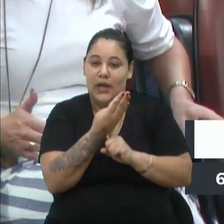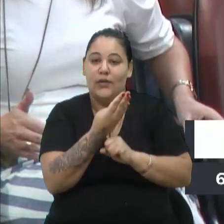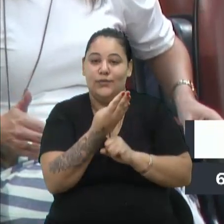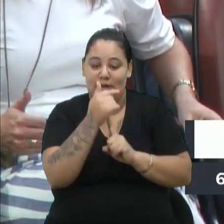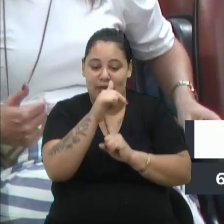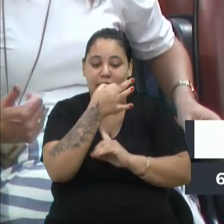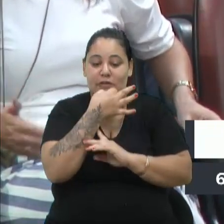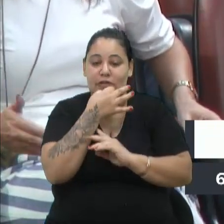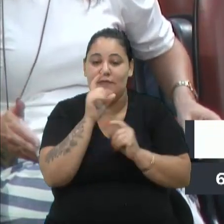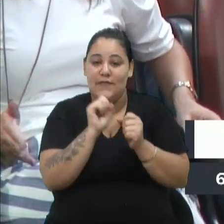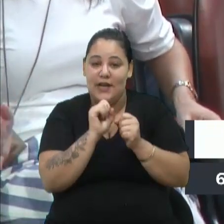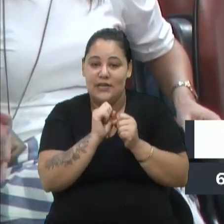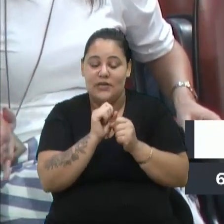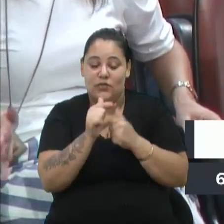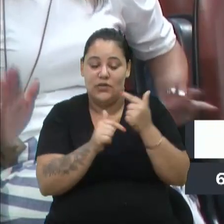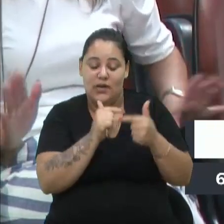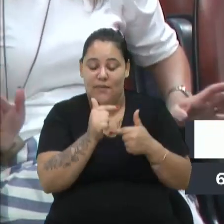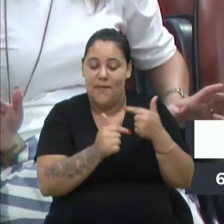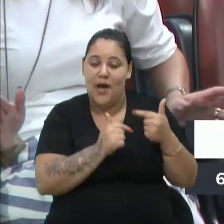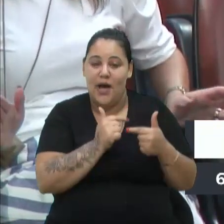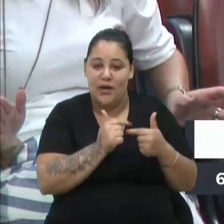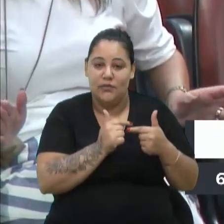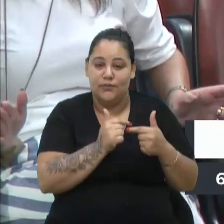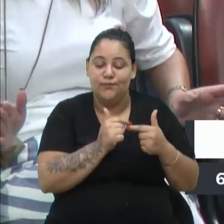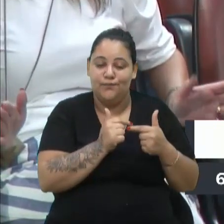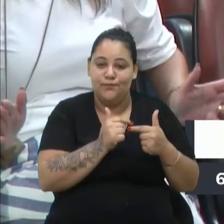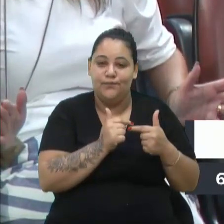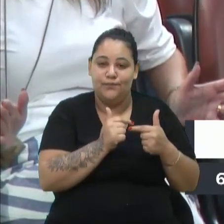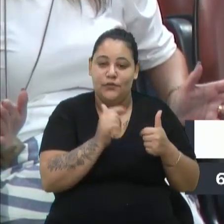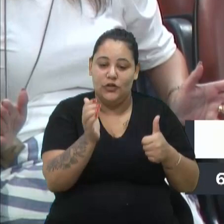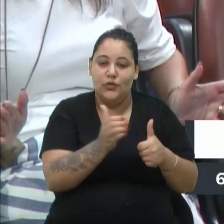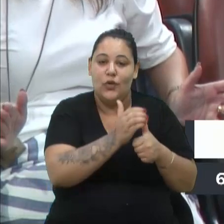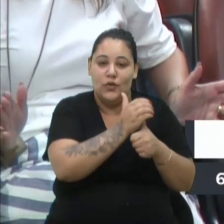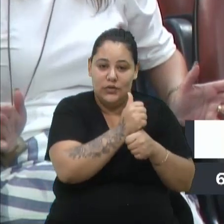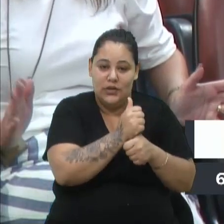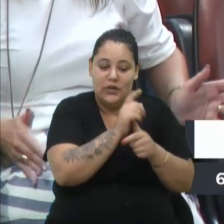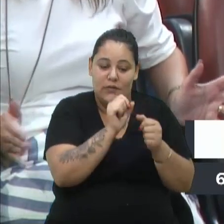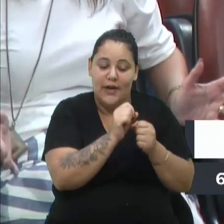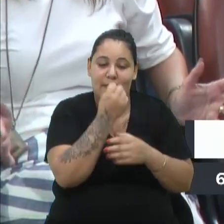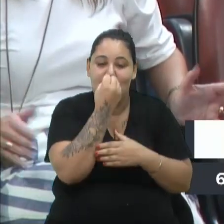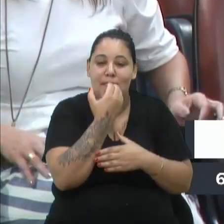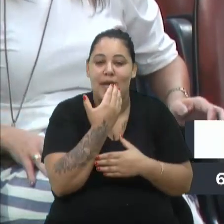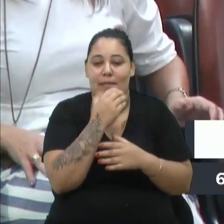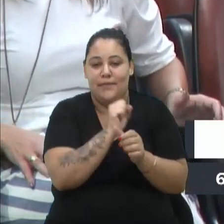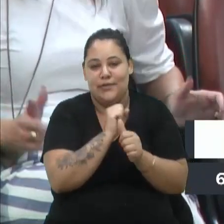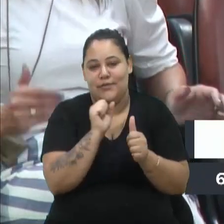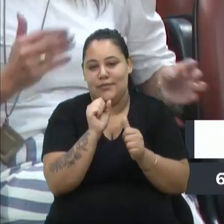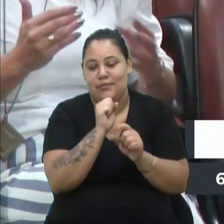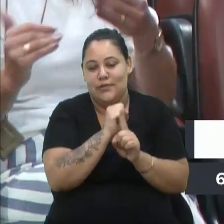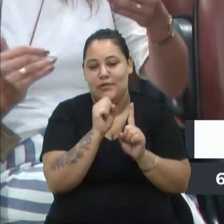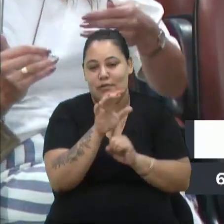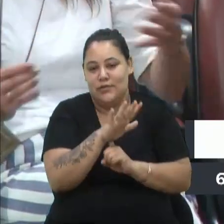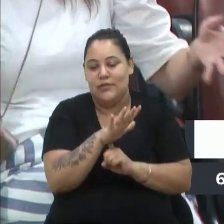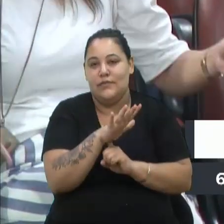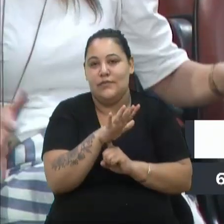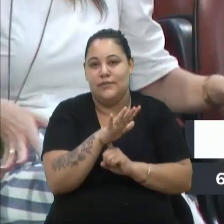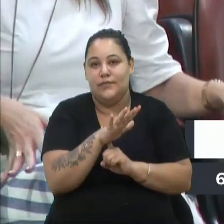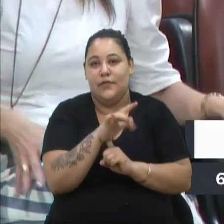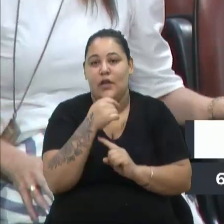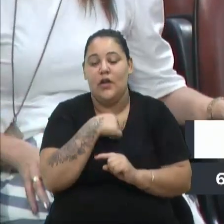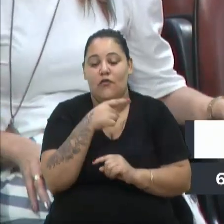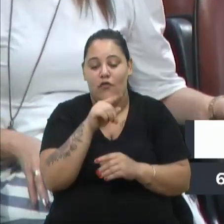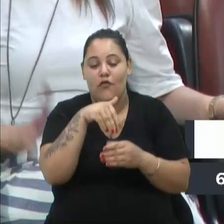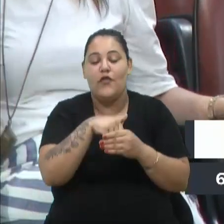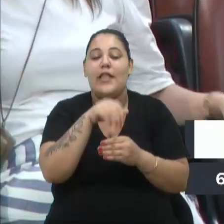que o conselheiro tutelar faz tão bem para a nossa sociedade. No momento oportuno, vou votar